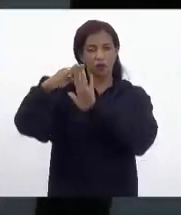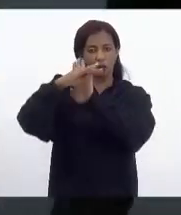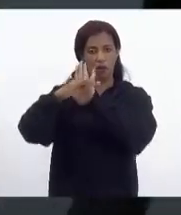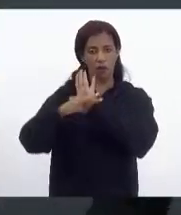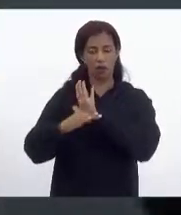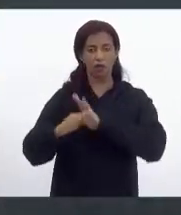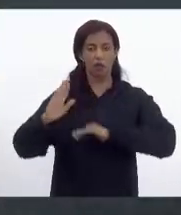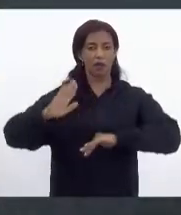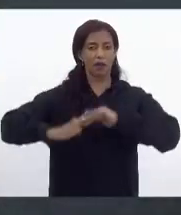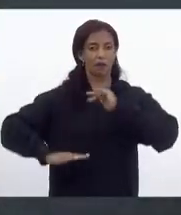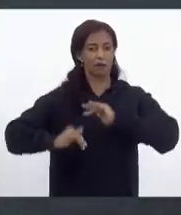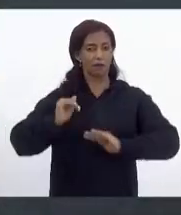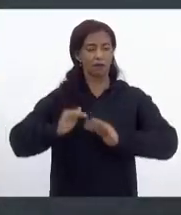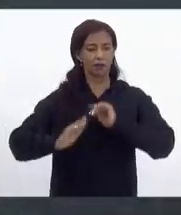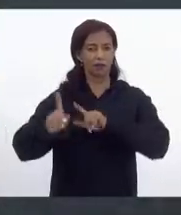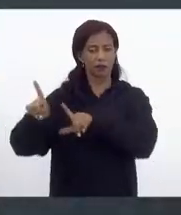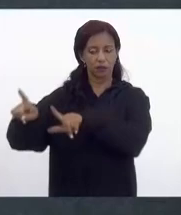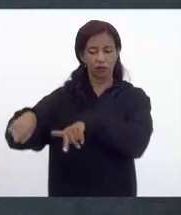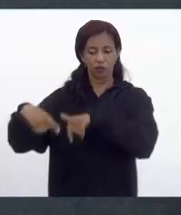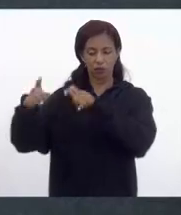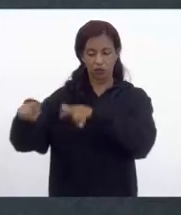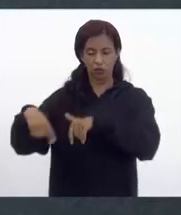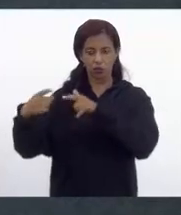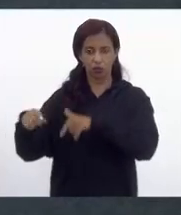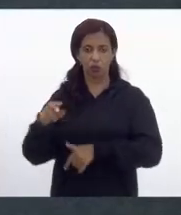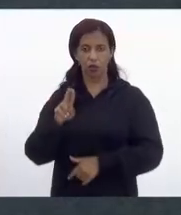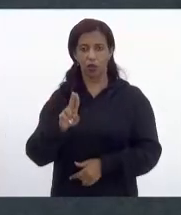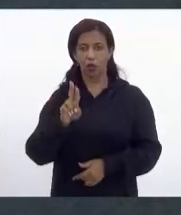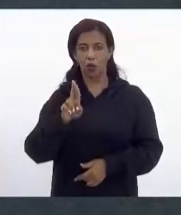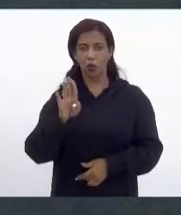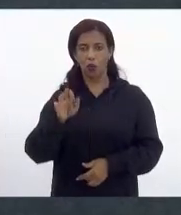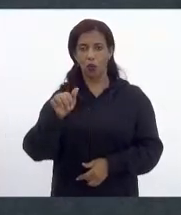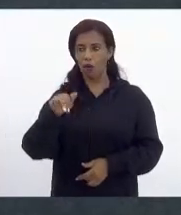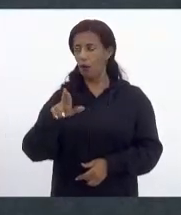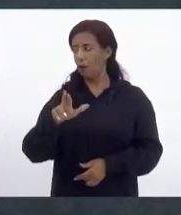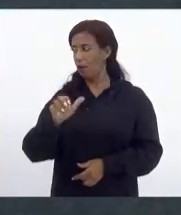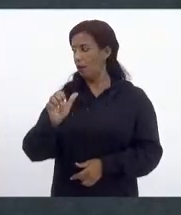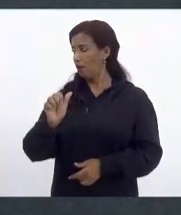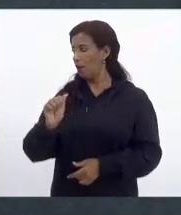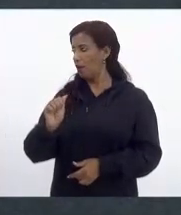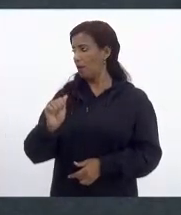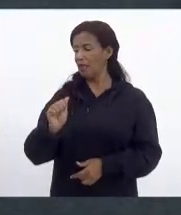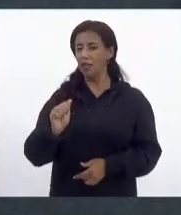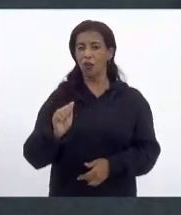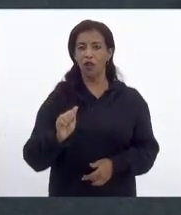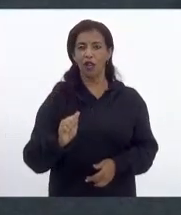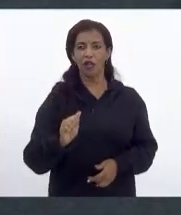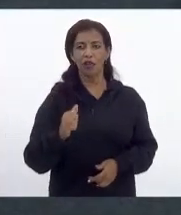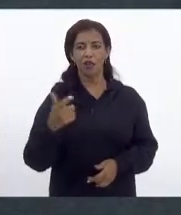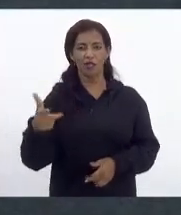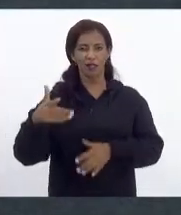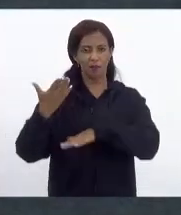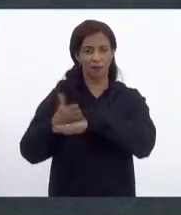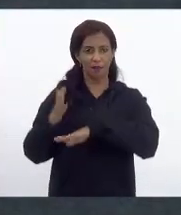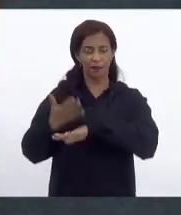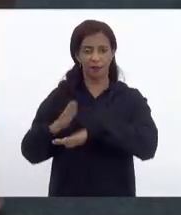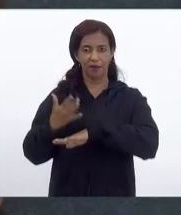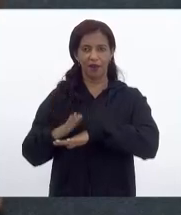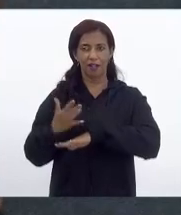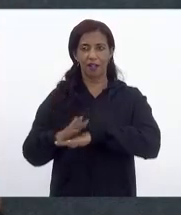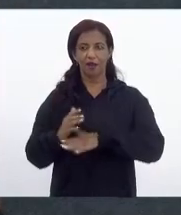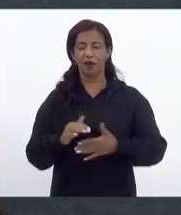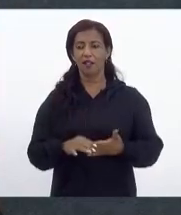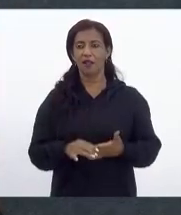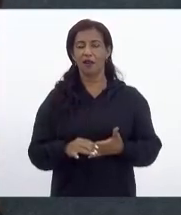capacitação de horta acolhedora urbana com o objetivo de instruir pessoas em situação de rua nas práticas de agricultura urbana